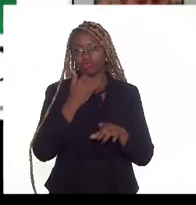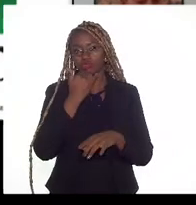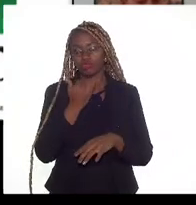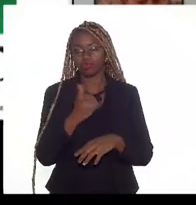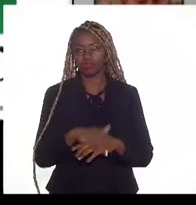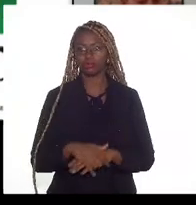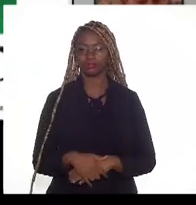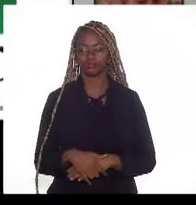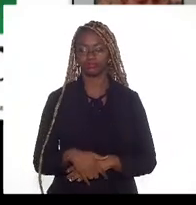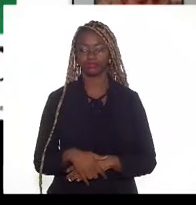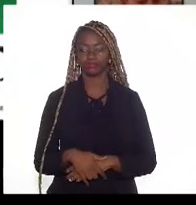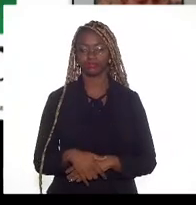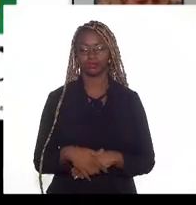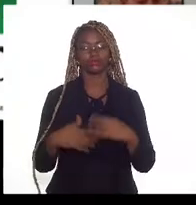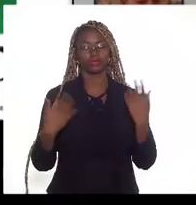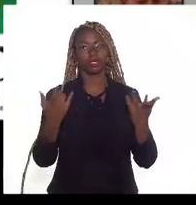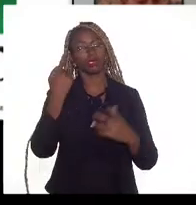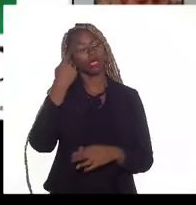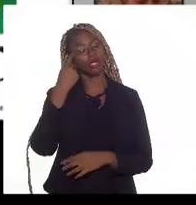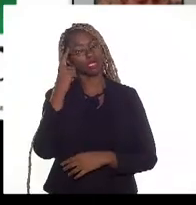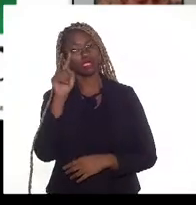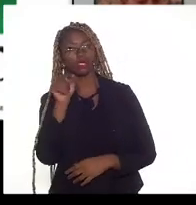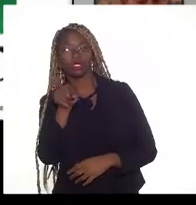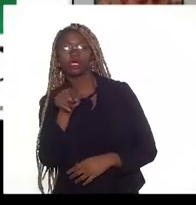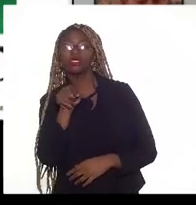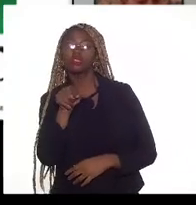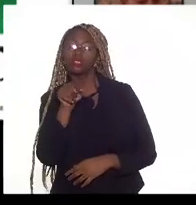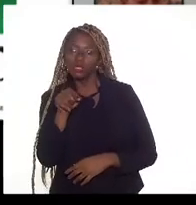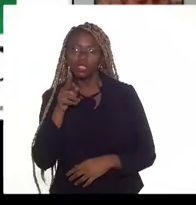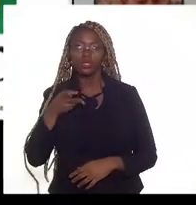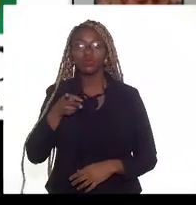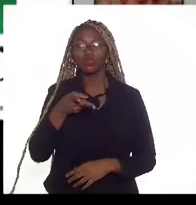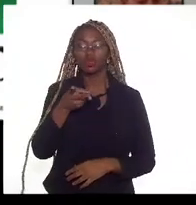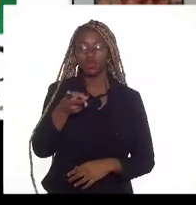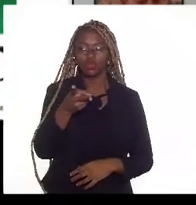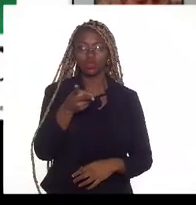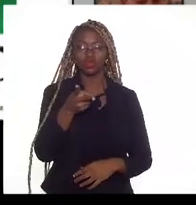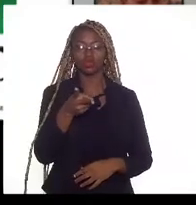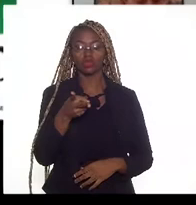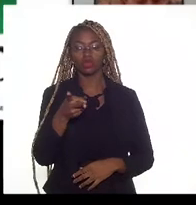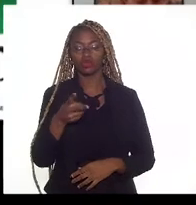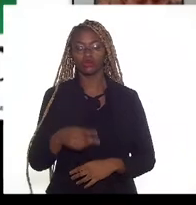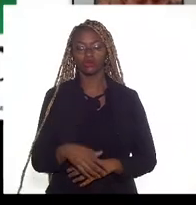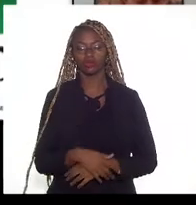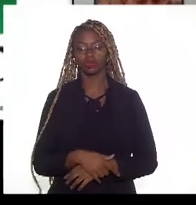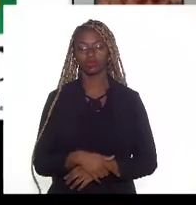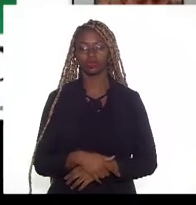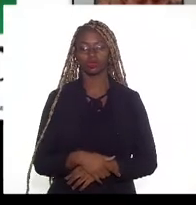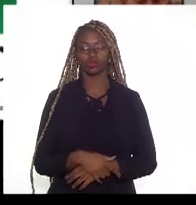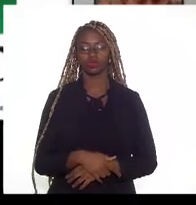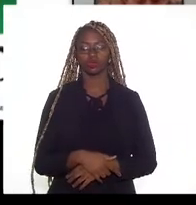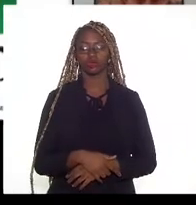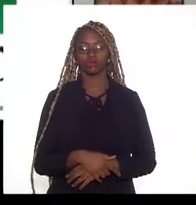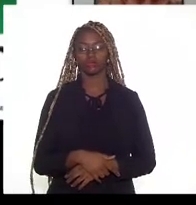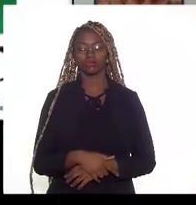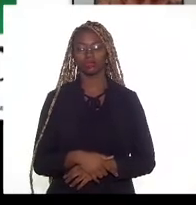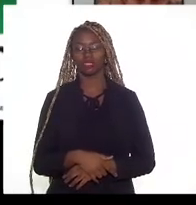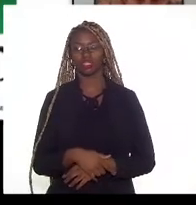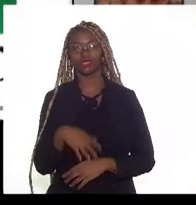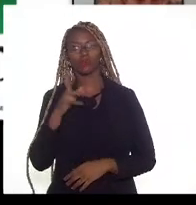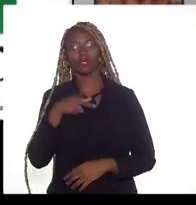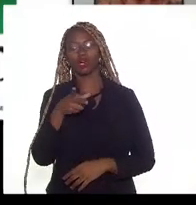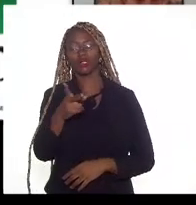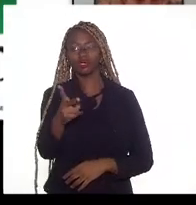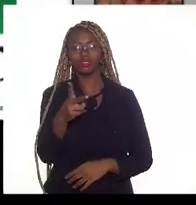Bom, a ideia hoje é da continuidade às apenações para a ANP,